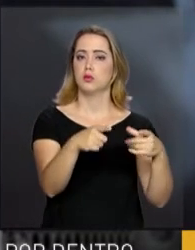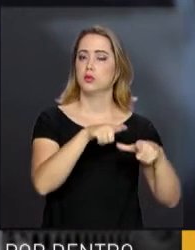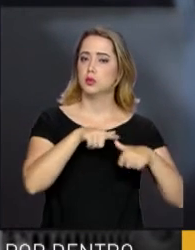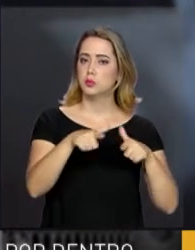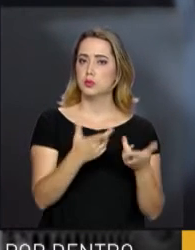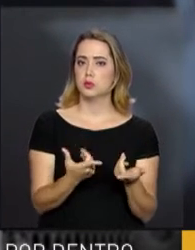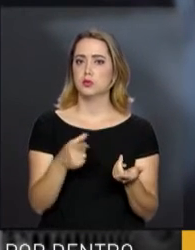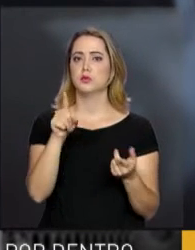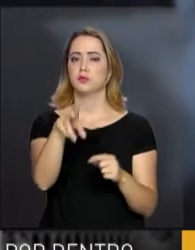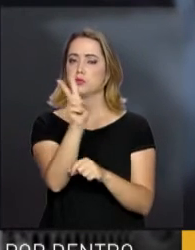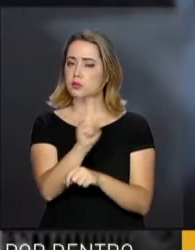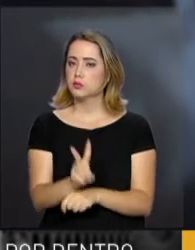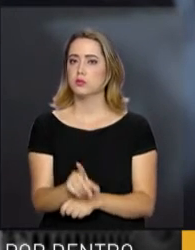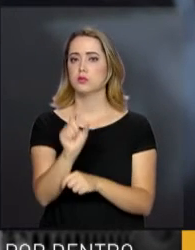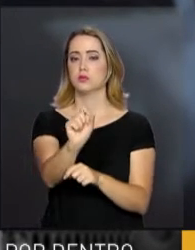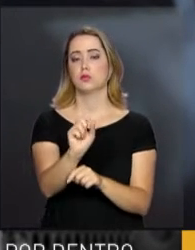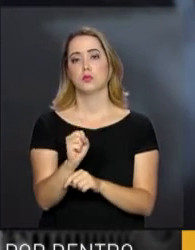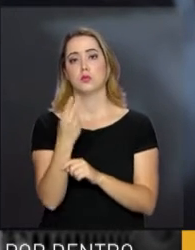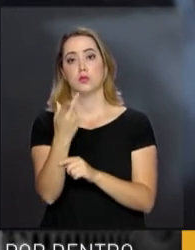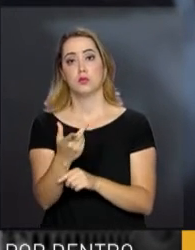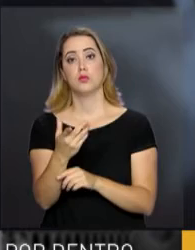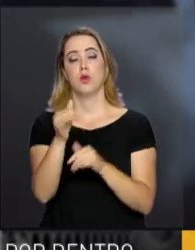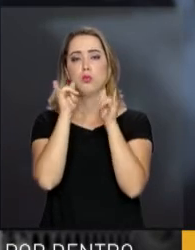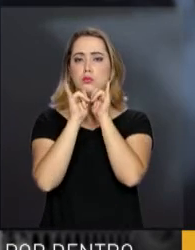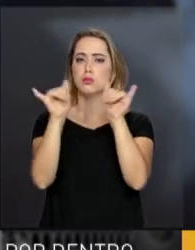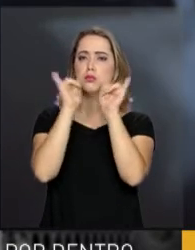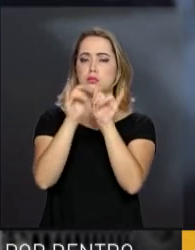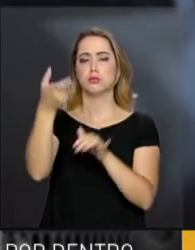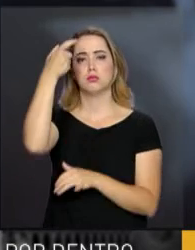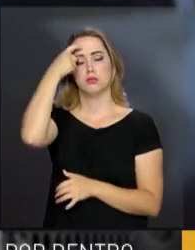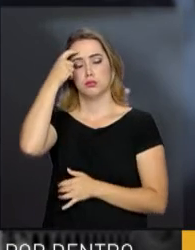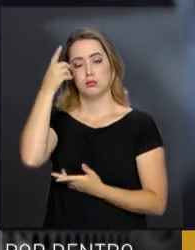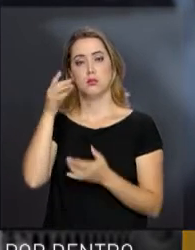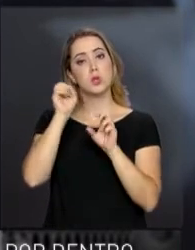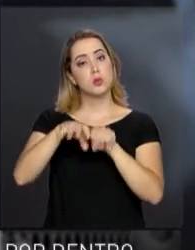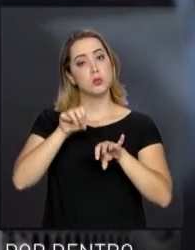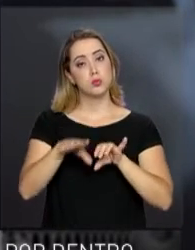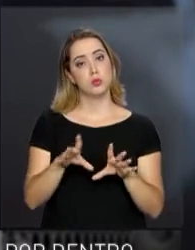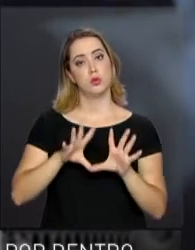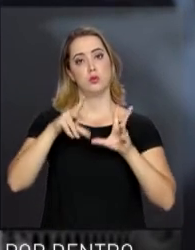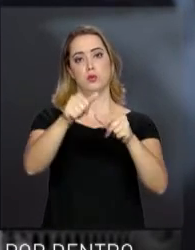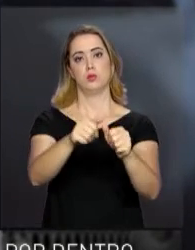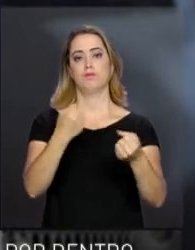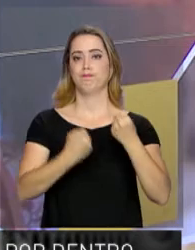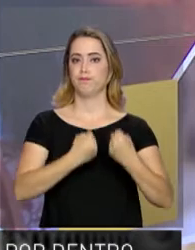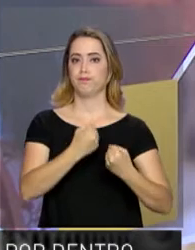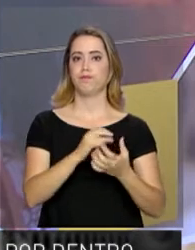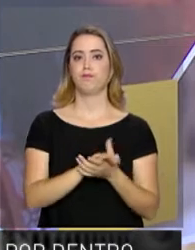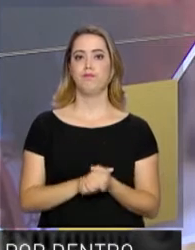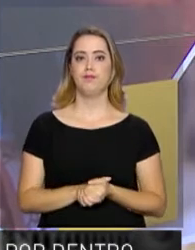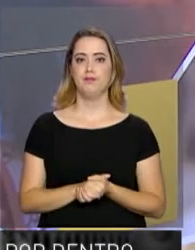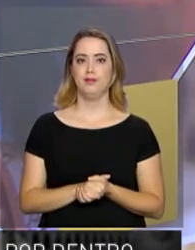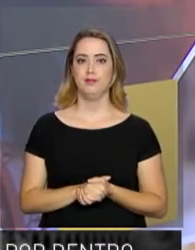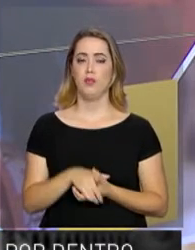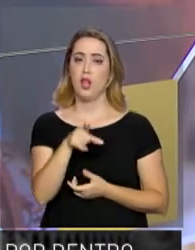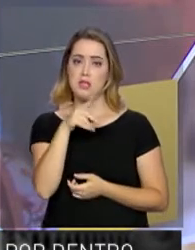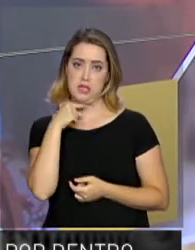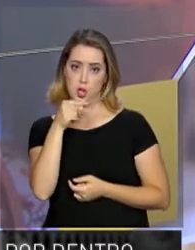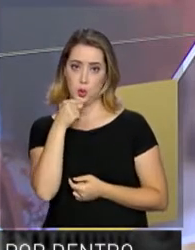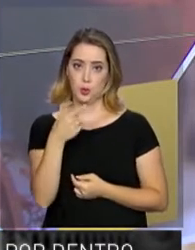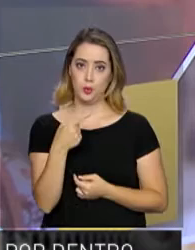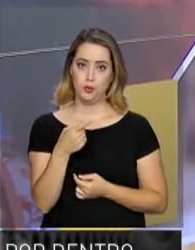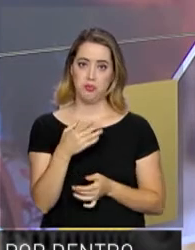seja ela na fiscalização ou nas campanhas de conscientização e educação de todo o trânsito. Se você tem